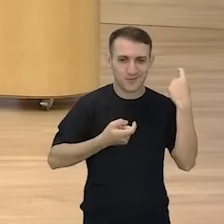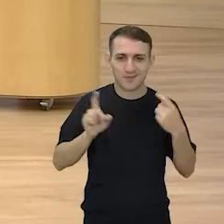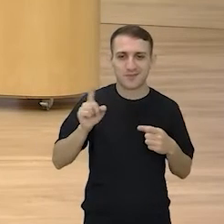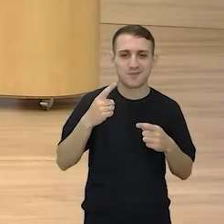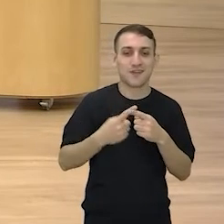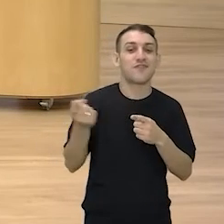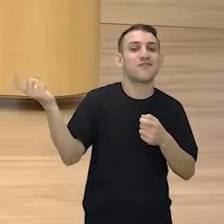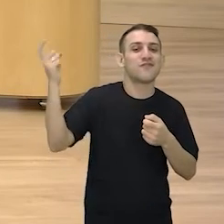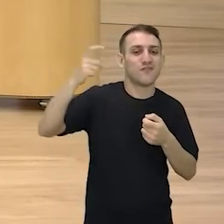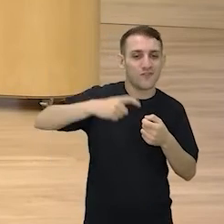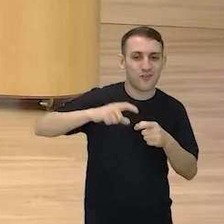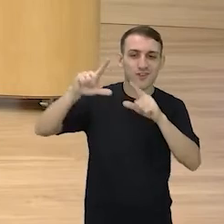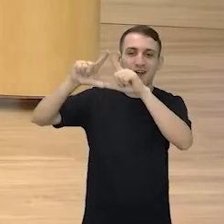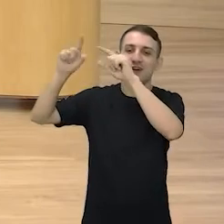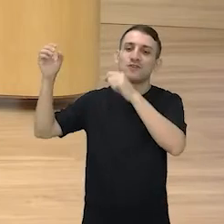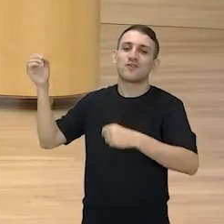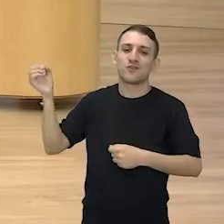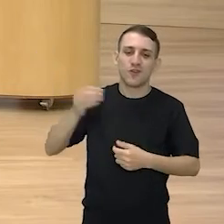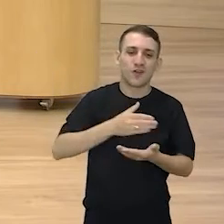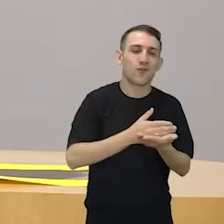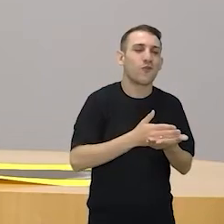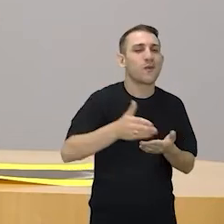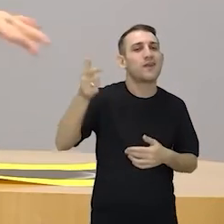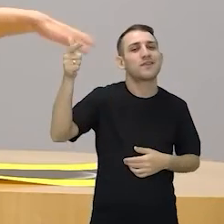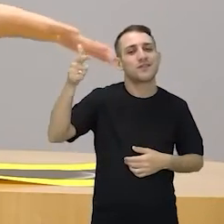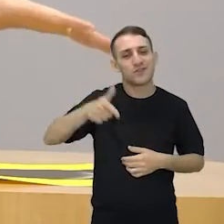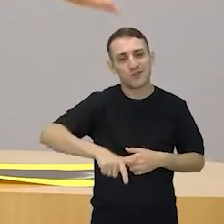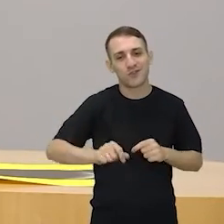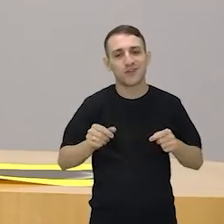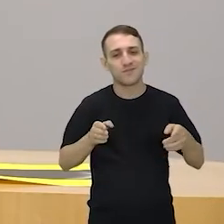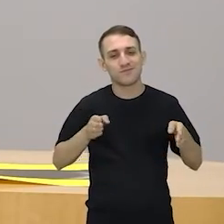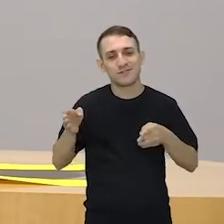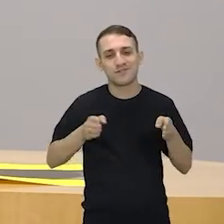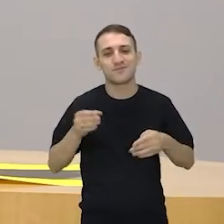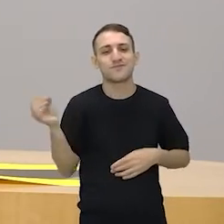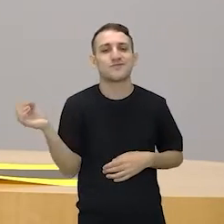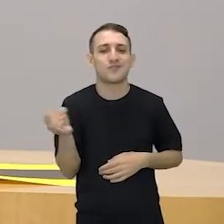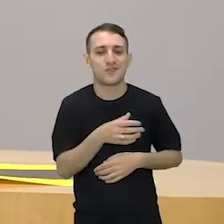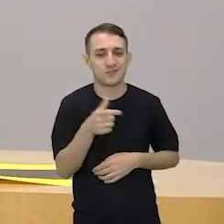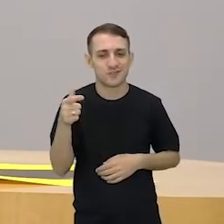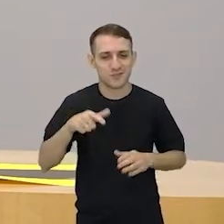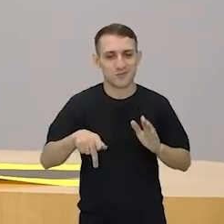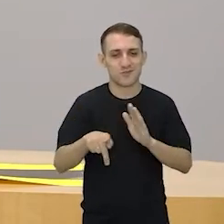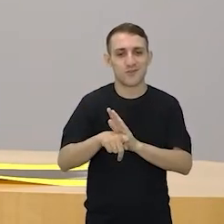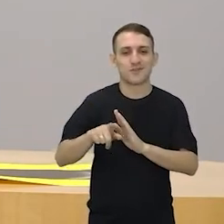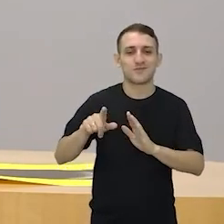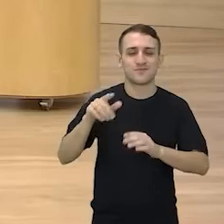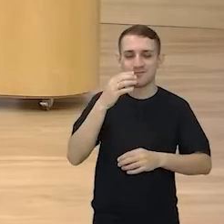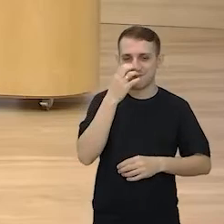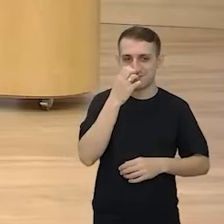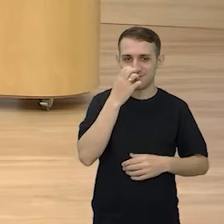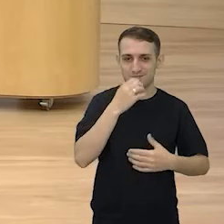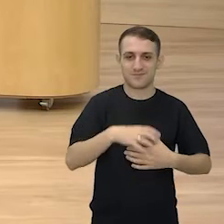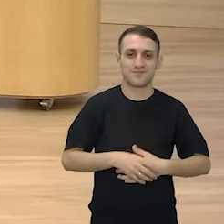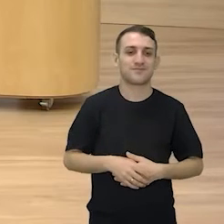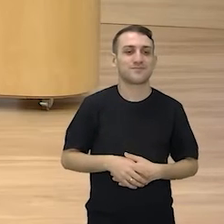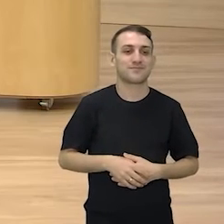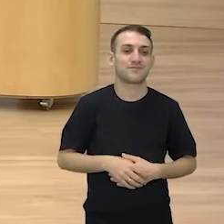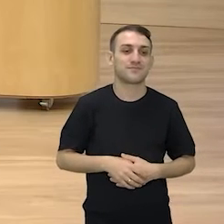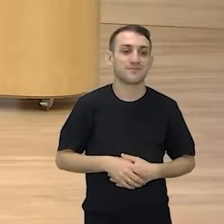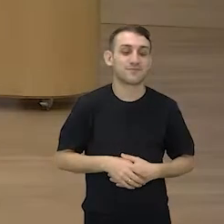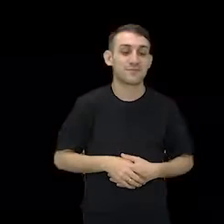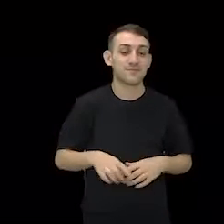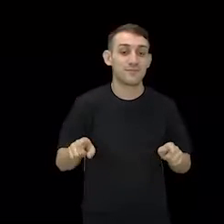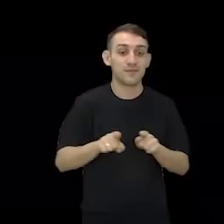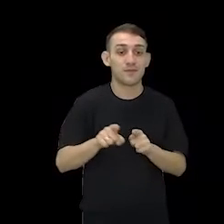vem a lua nova e começa uma nova fase lunar. Muito bem. Boa. Professora Juliana.